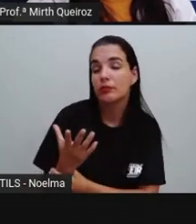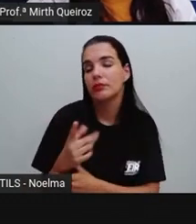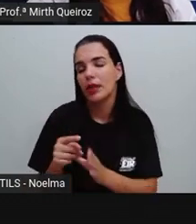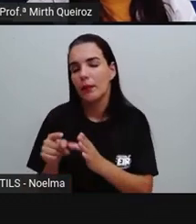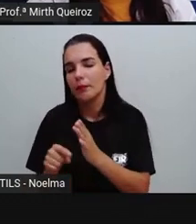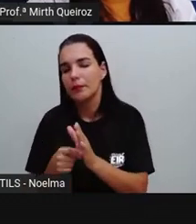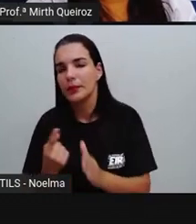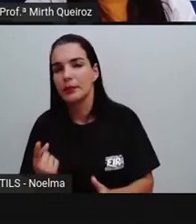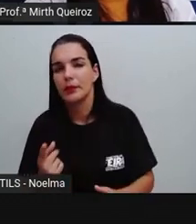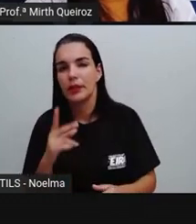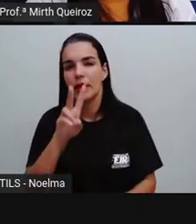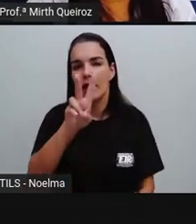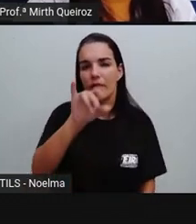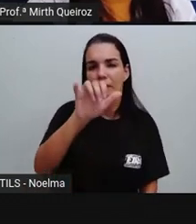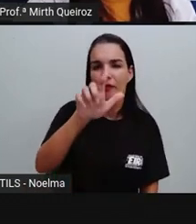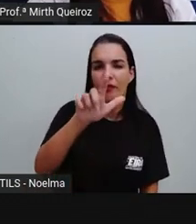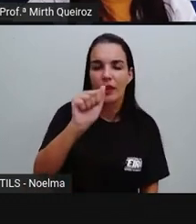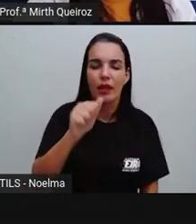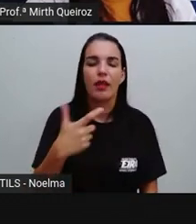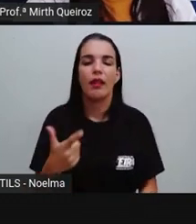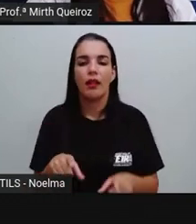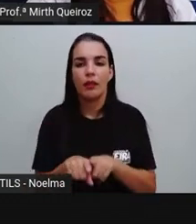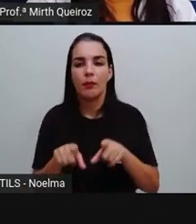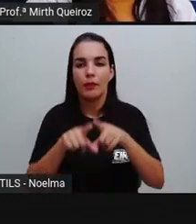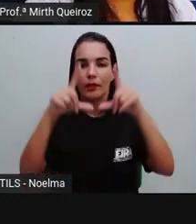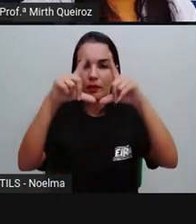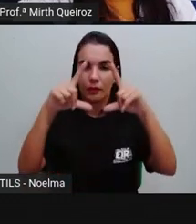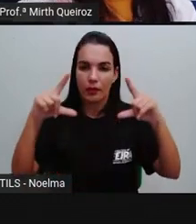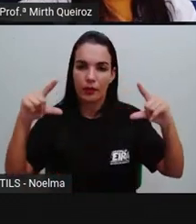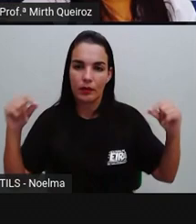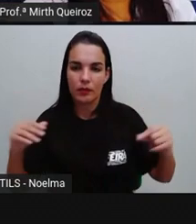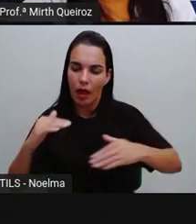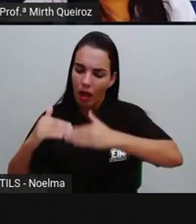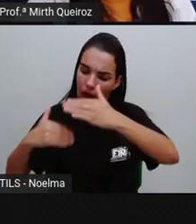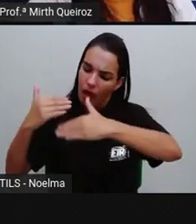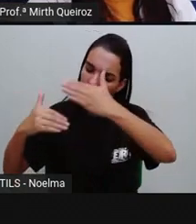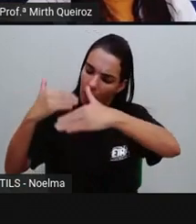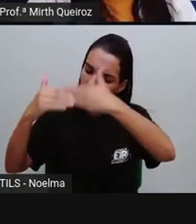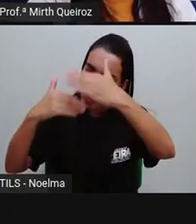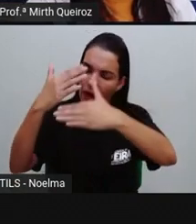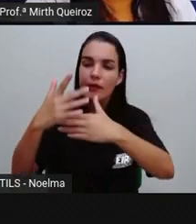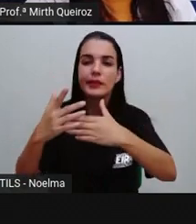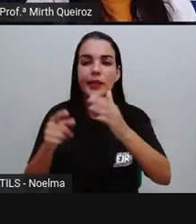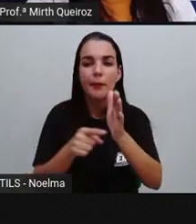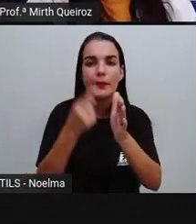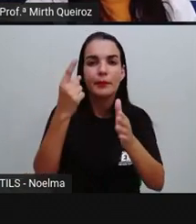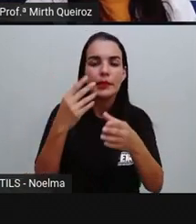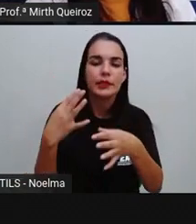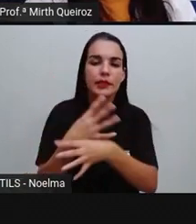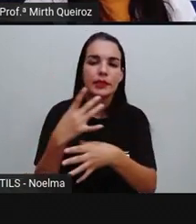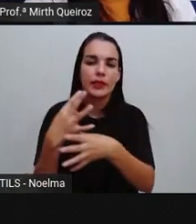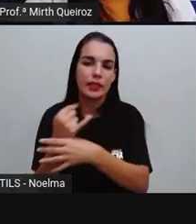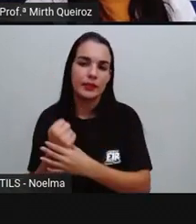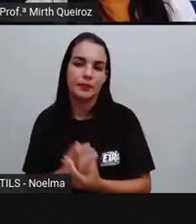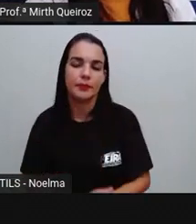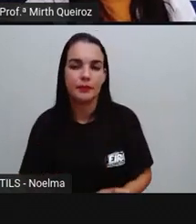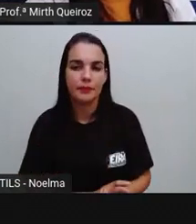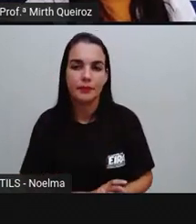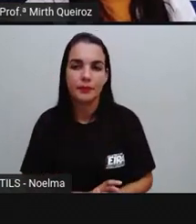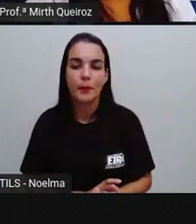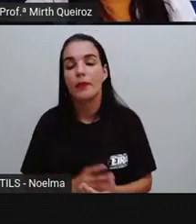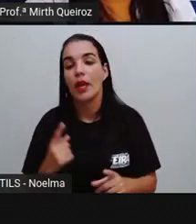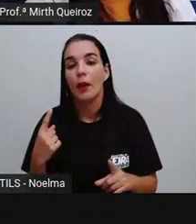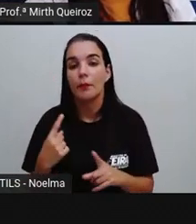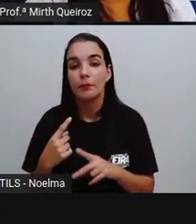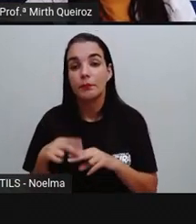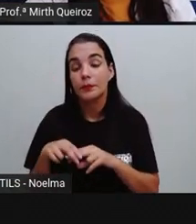primeiras vilas, e posteriormente aí vão surgindo as cidades, certo? Isso por conta de